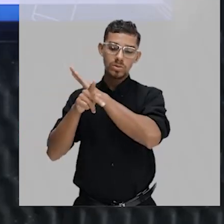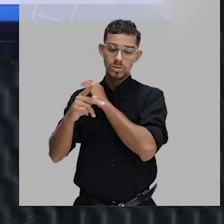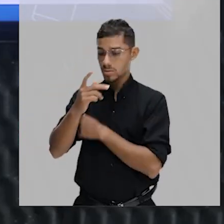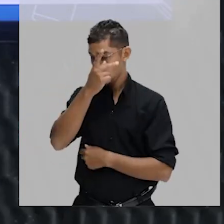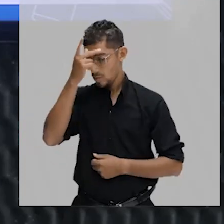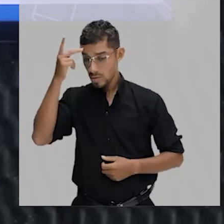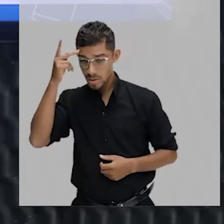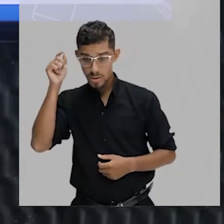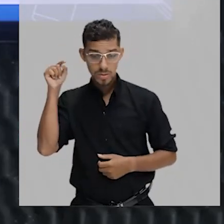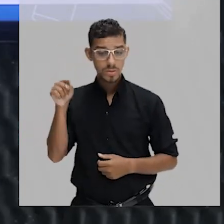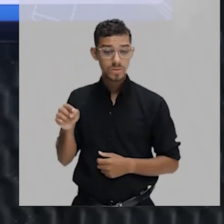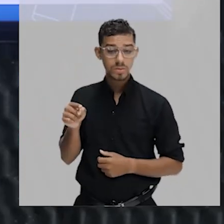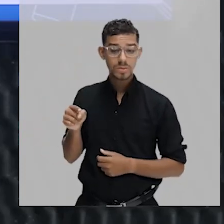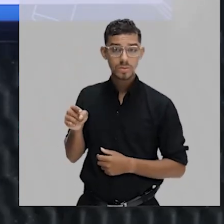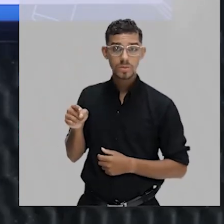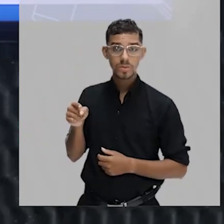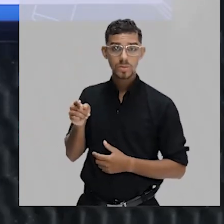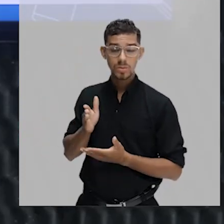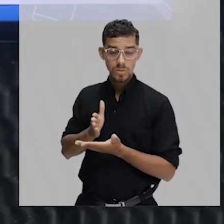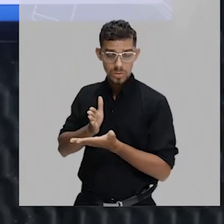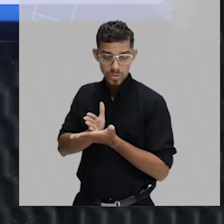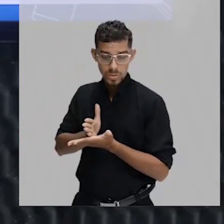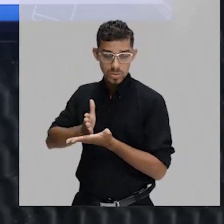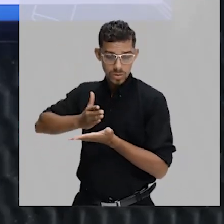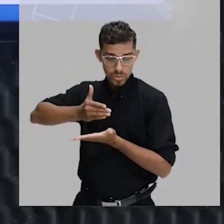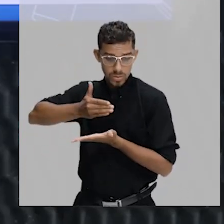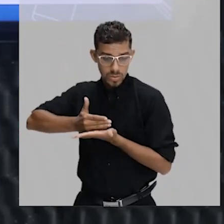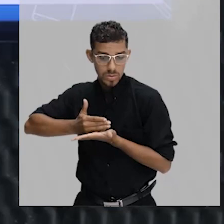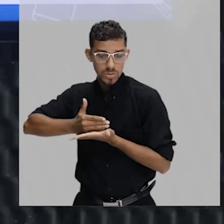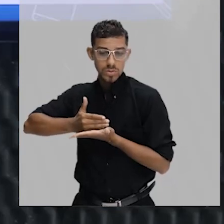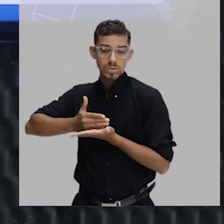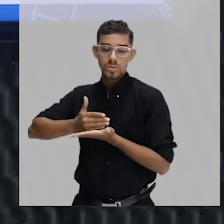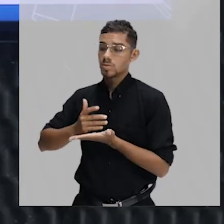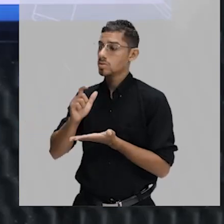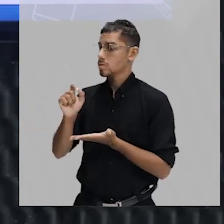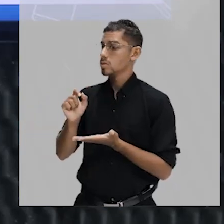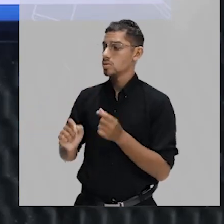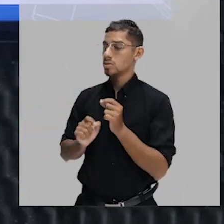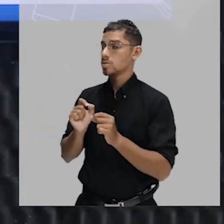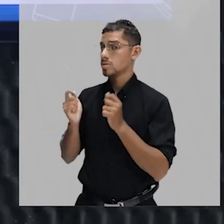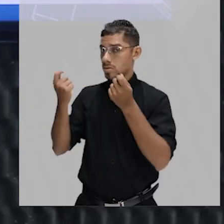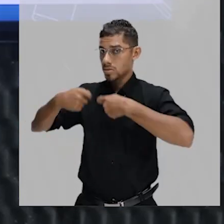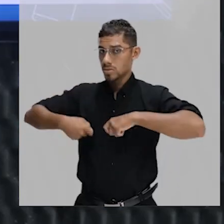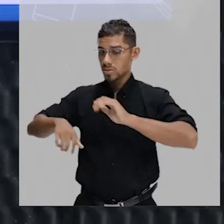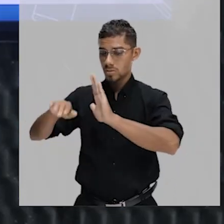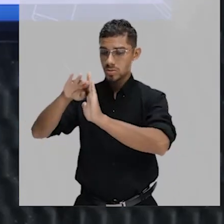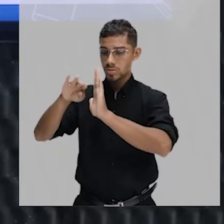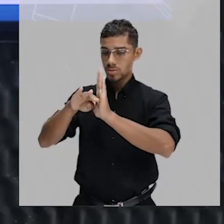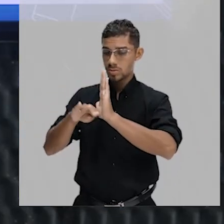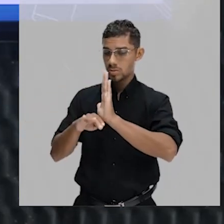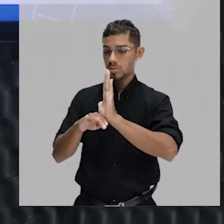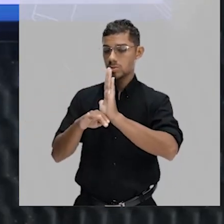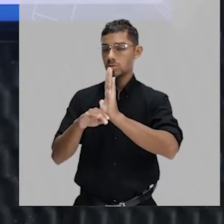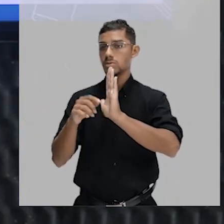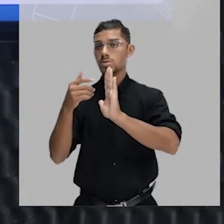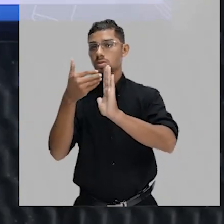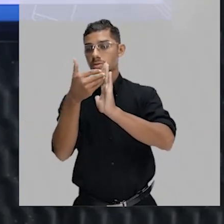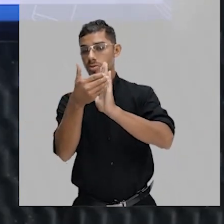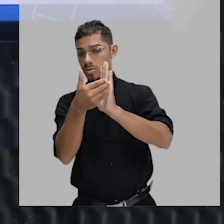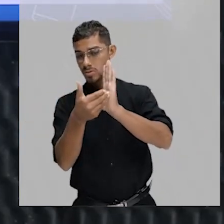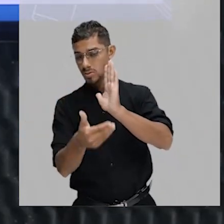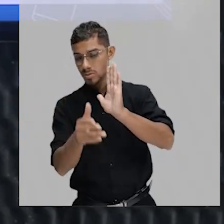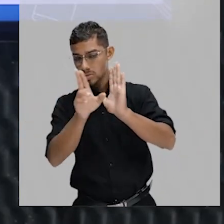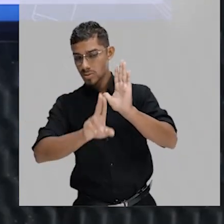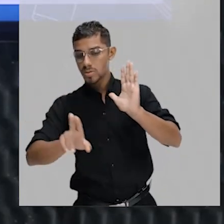ou seja, o ribossomo que produz a proteína, ele precisa de uma receita. E qual é receita que ele vai utilizar para